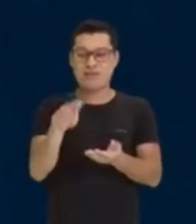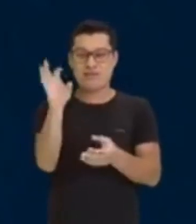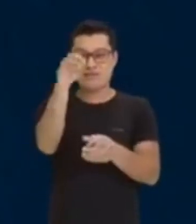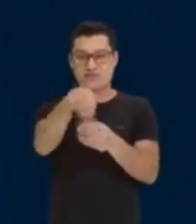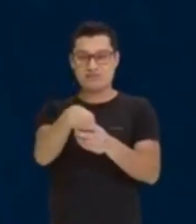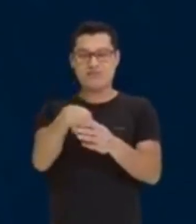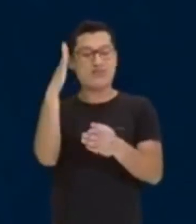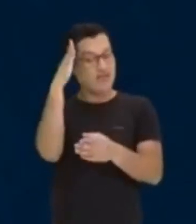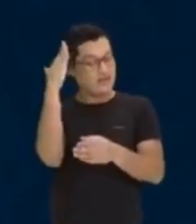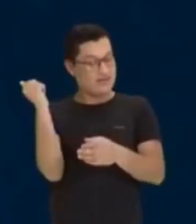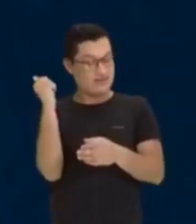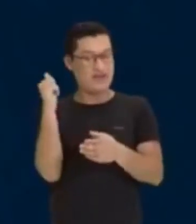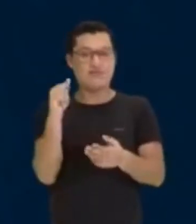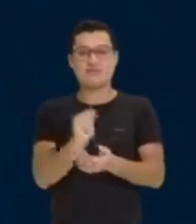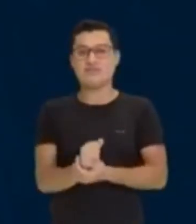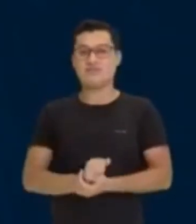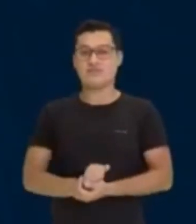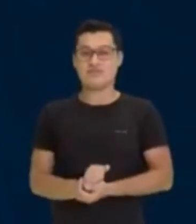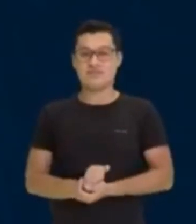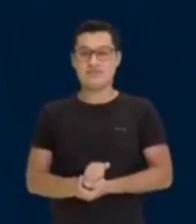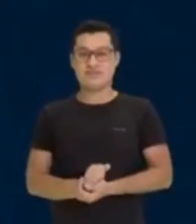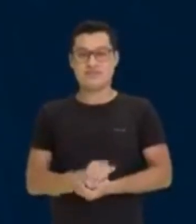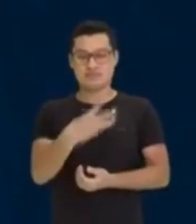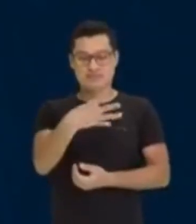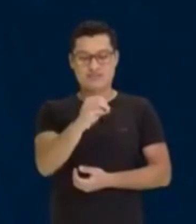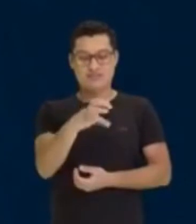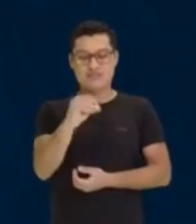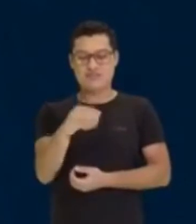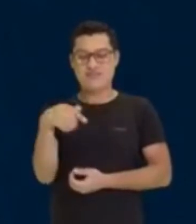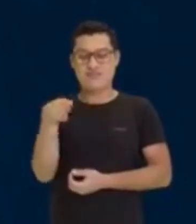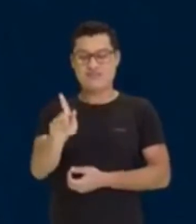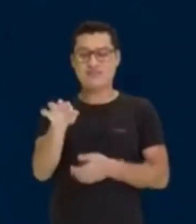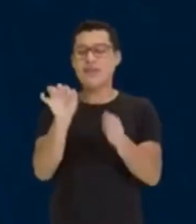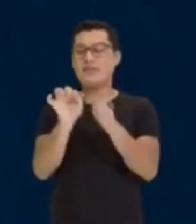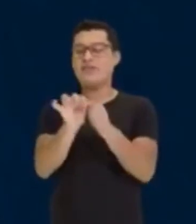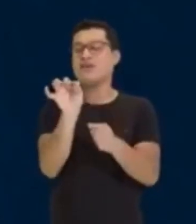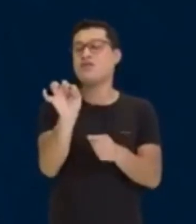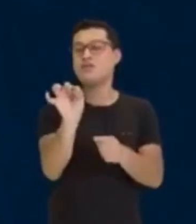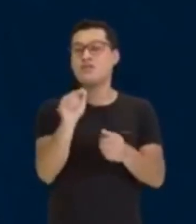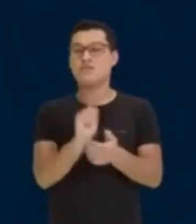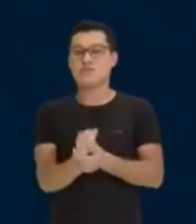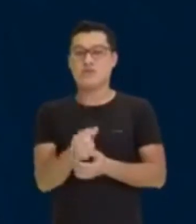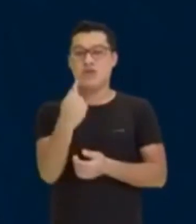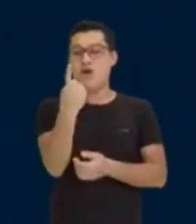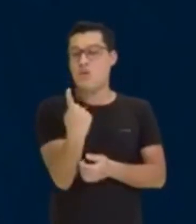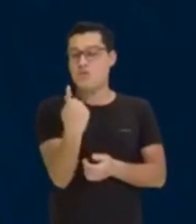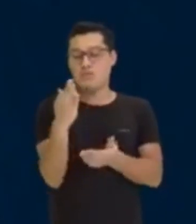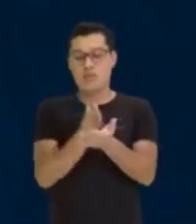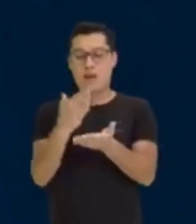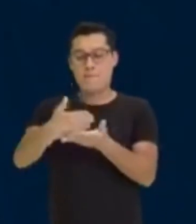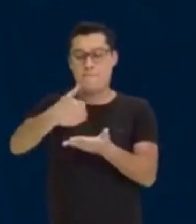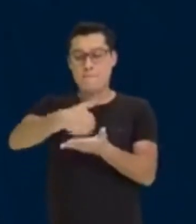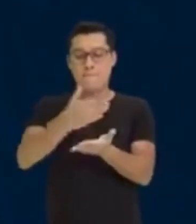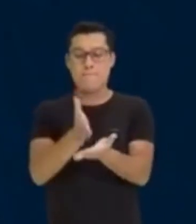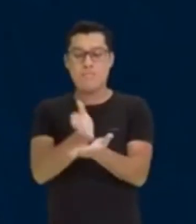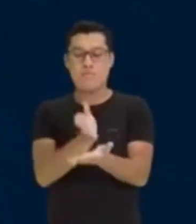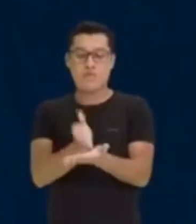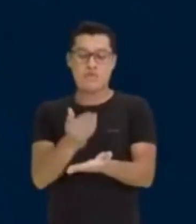grama, que você sabe, pronto, 300 gramas. Tá? Para fazer o que, gente? Um bolo, um bolo.